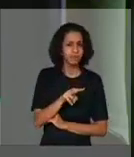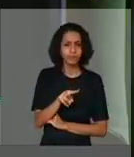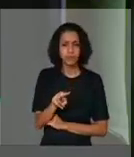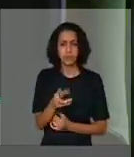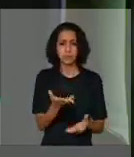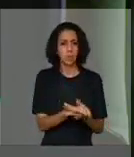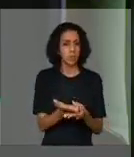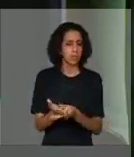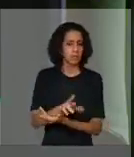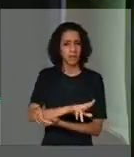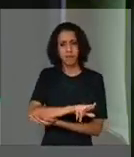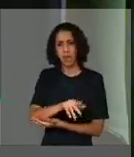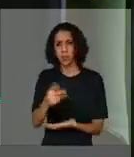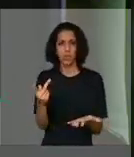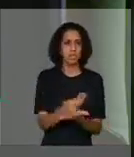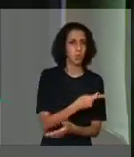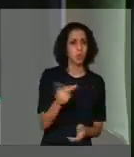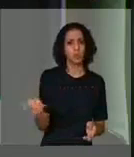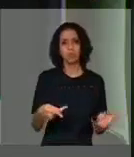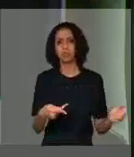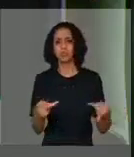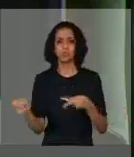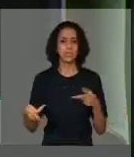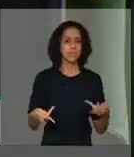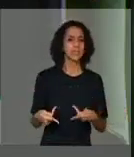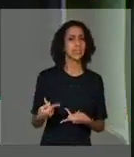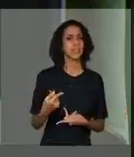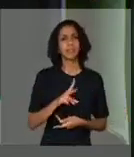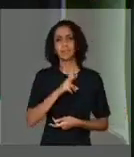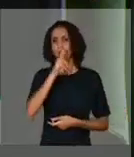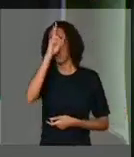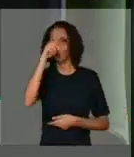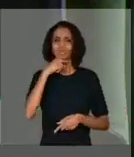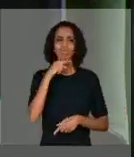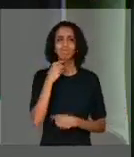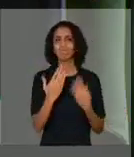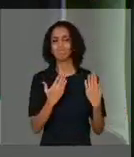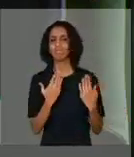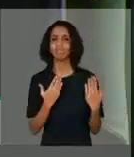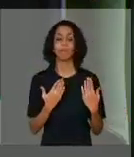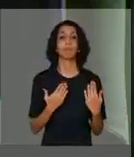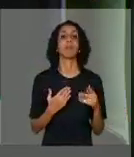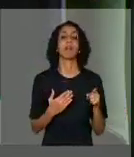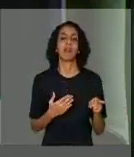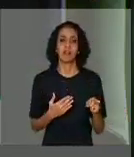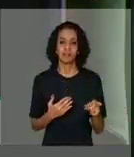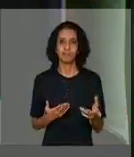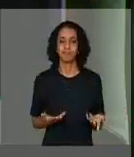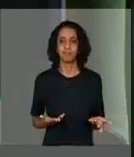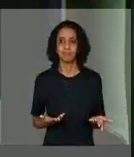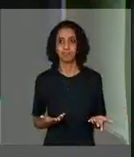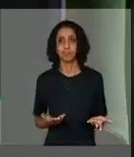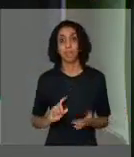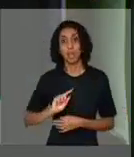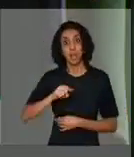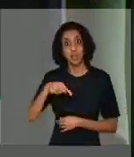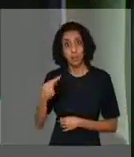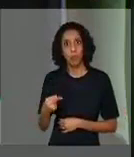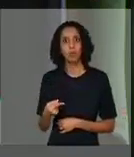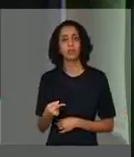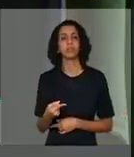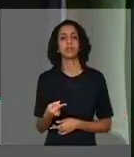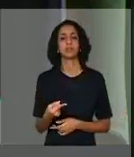E, certamente, depois do aprofundamento das investigações, esses indícios, eles foram consubstanciados,